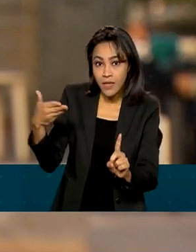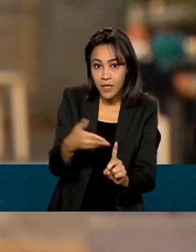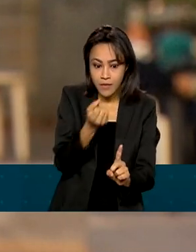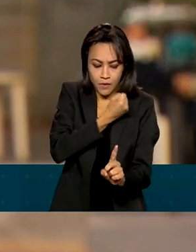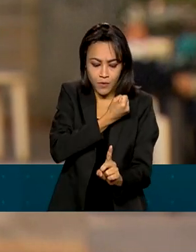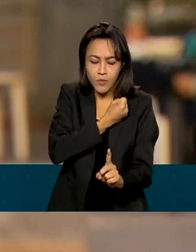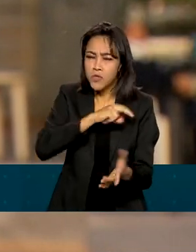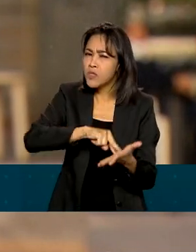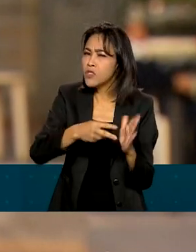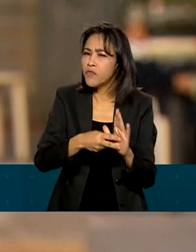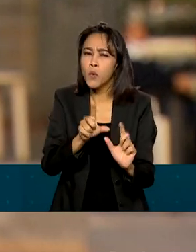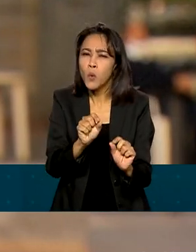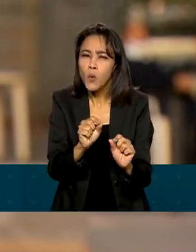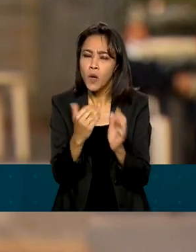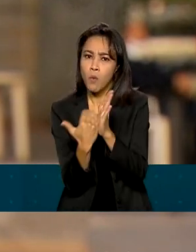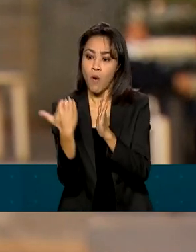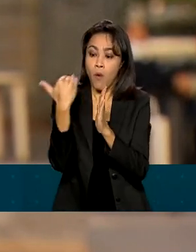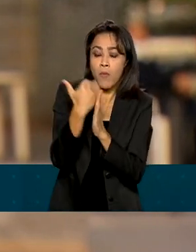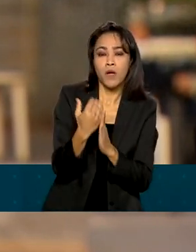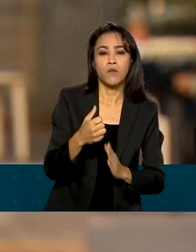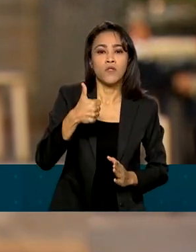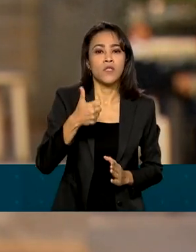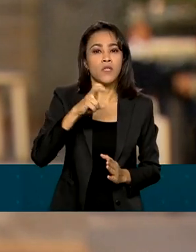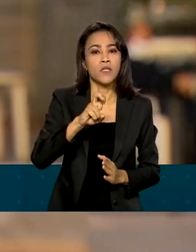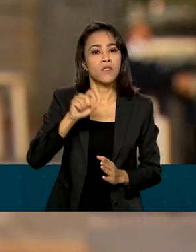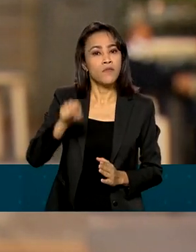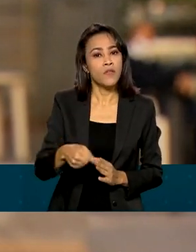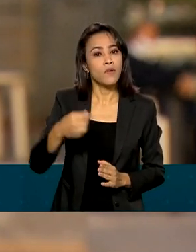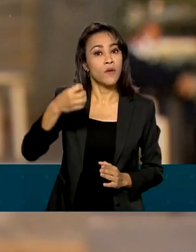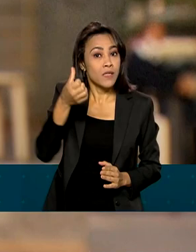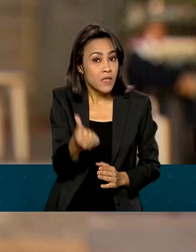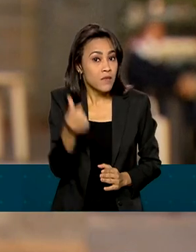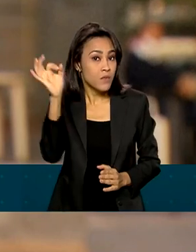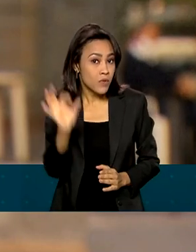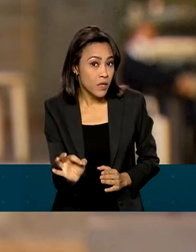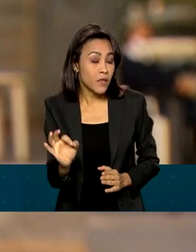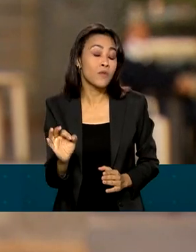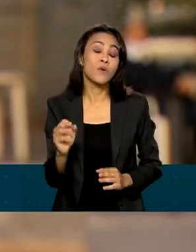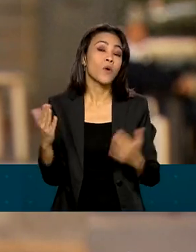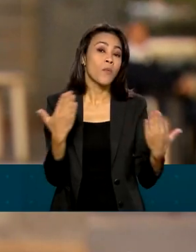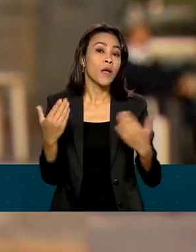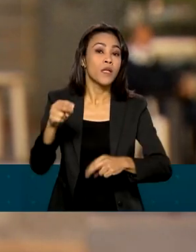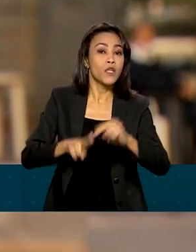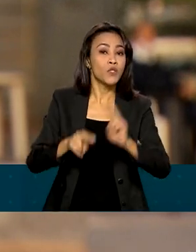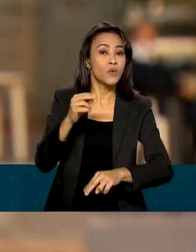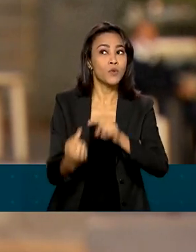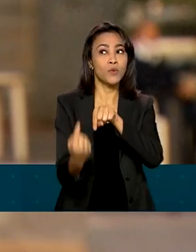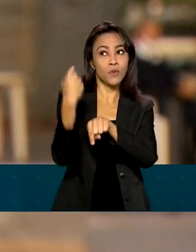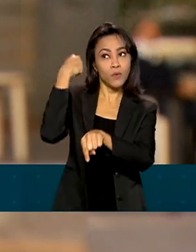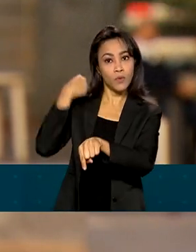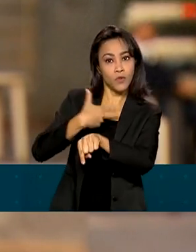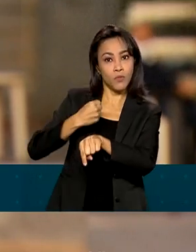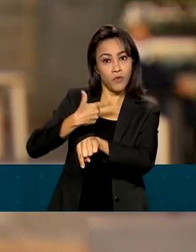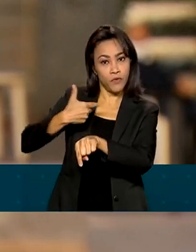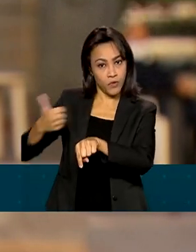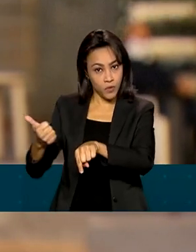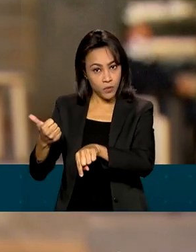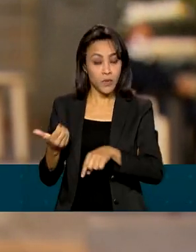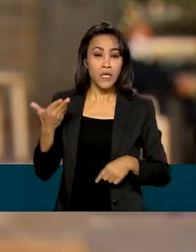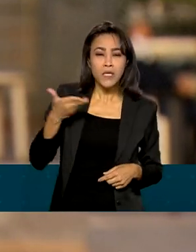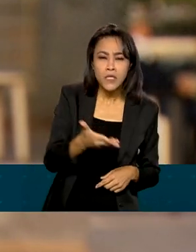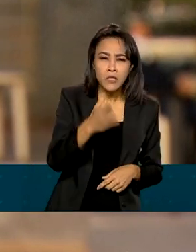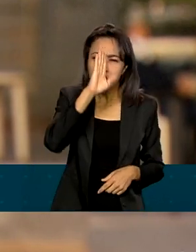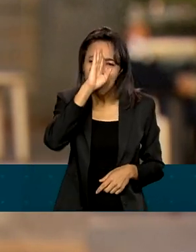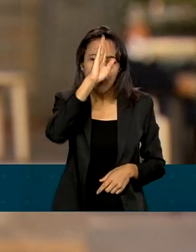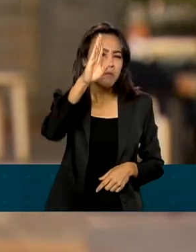um aumento de 15,6% em relação a junho de 2021. A expansão da exportação foi puxada